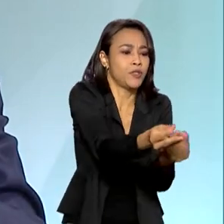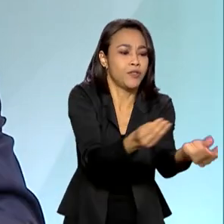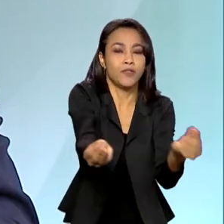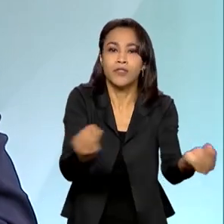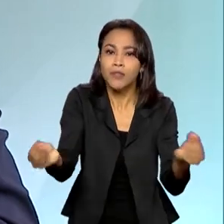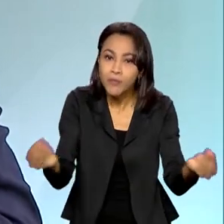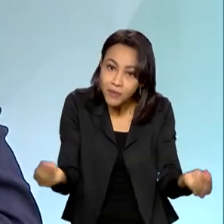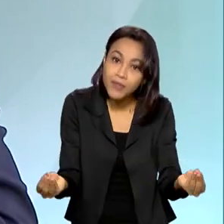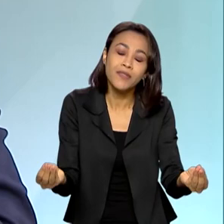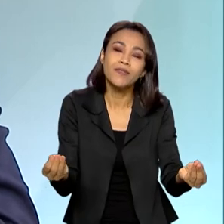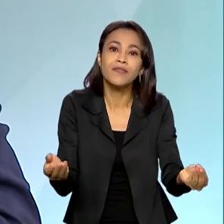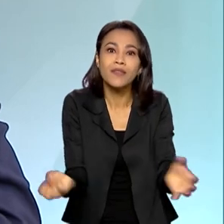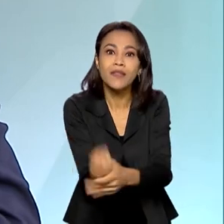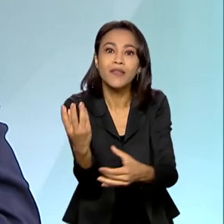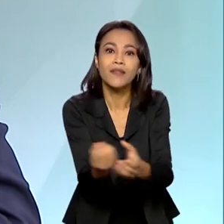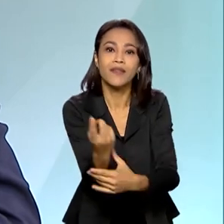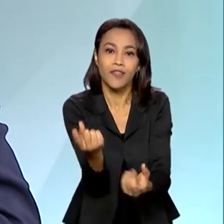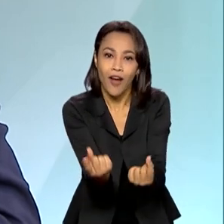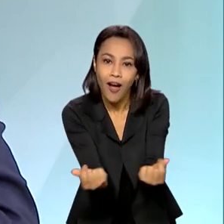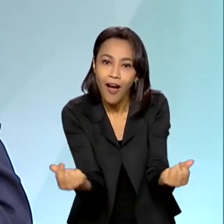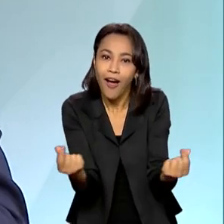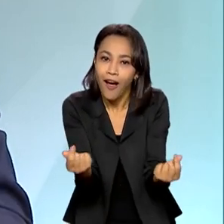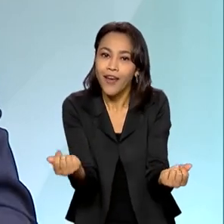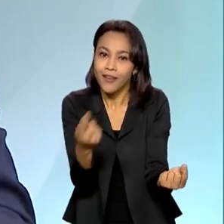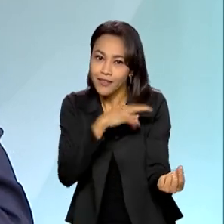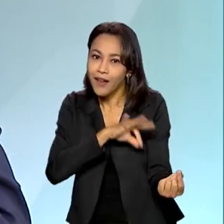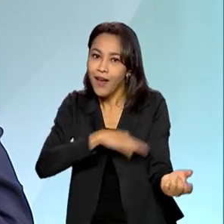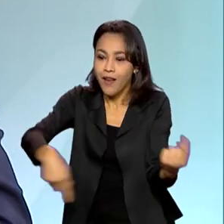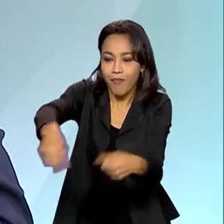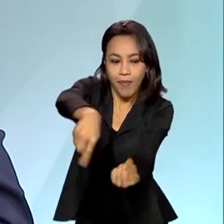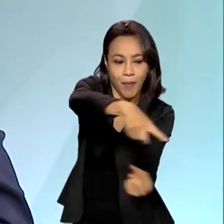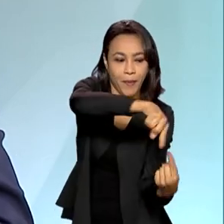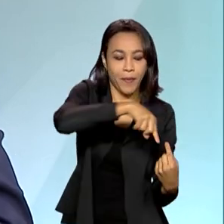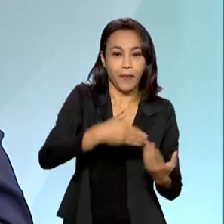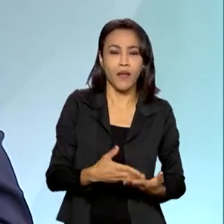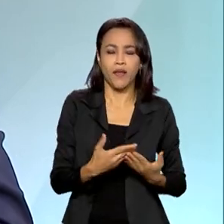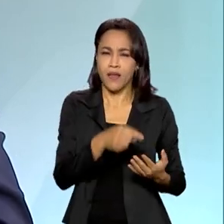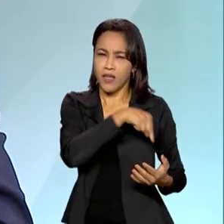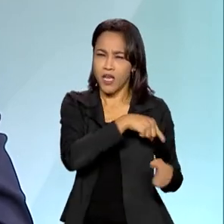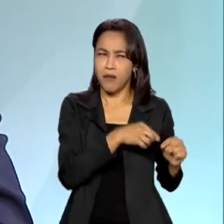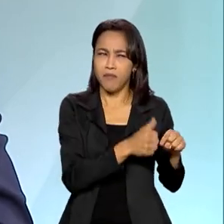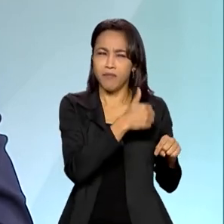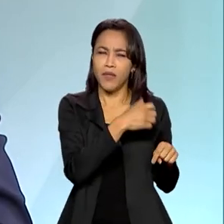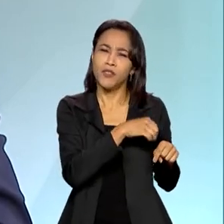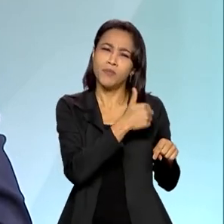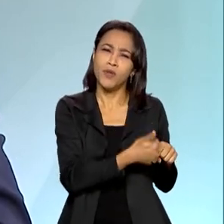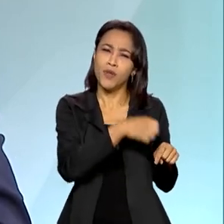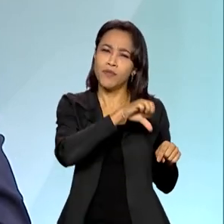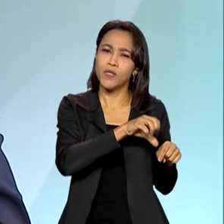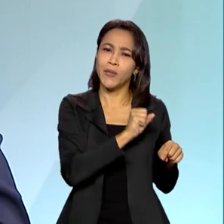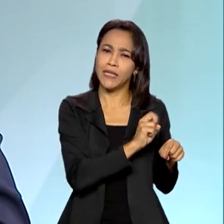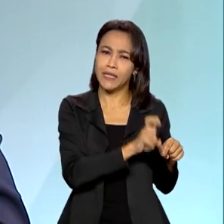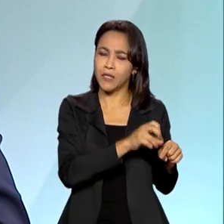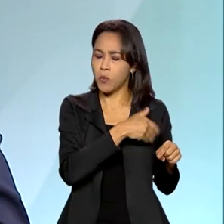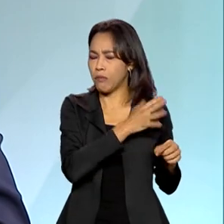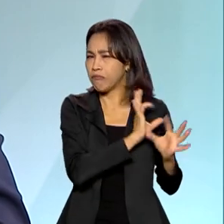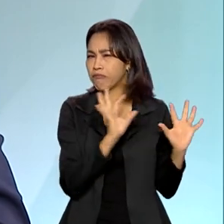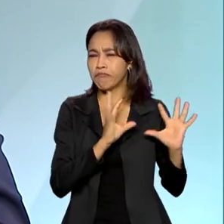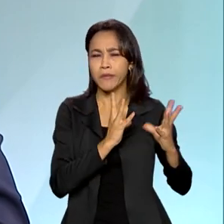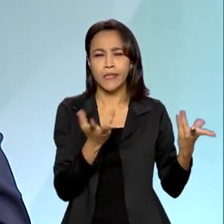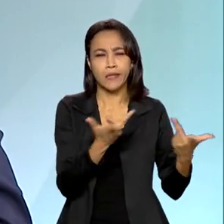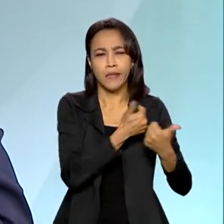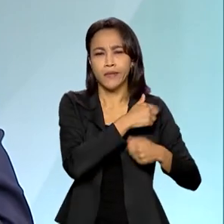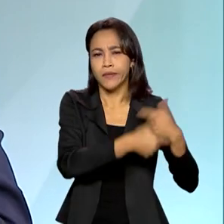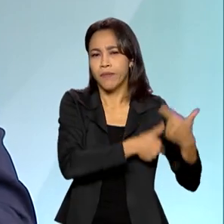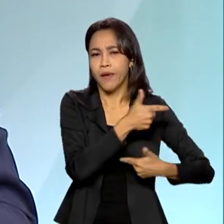localmente. Então, a Fundação, que opera desde 1985, vem fazendo um excelente trabalho na área